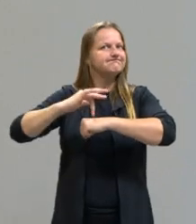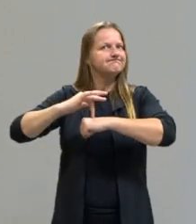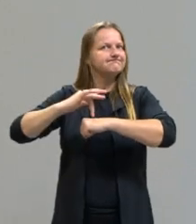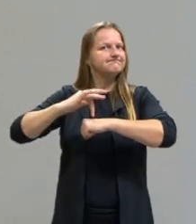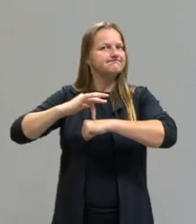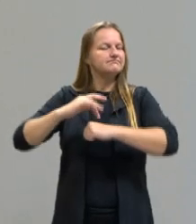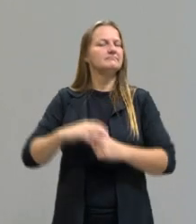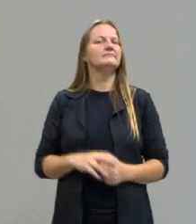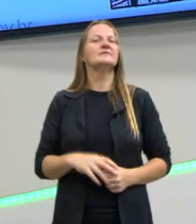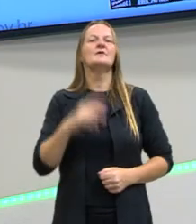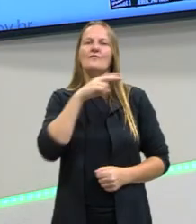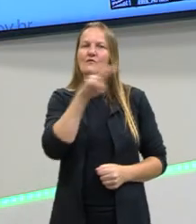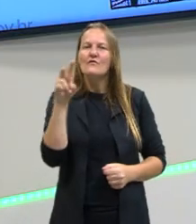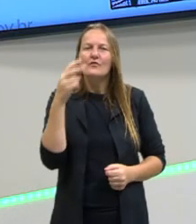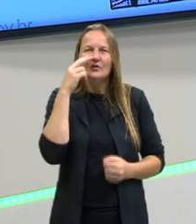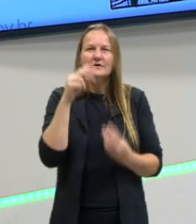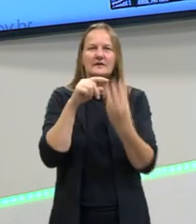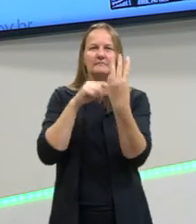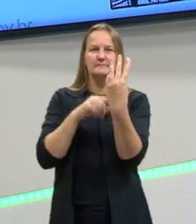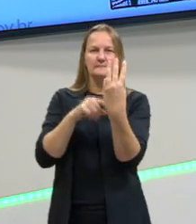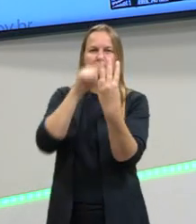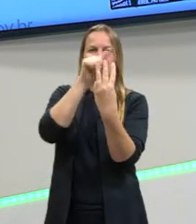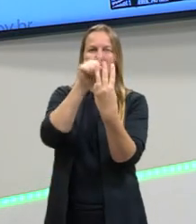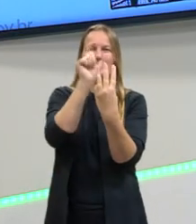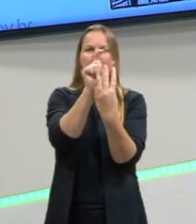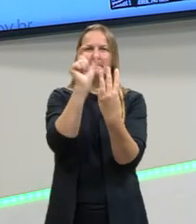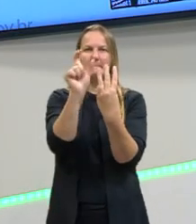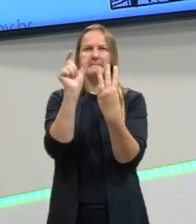expressões que tem aqui no nosso quadro.